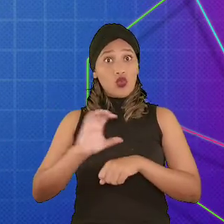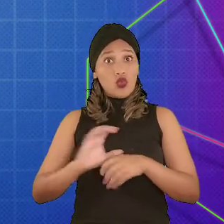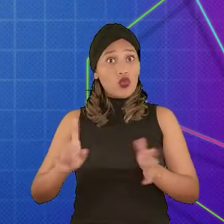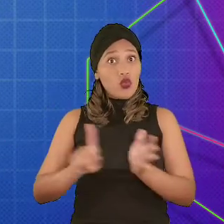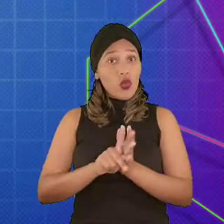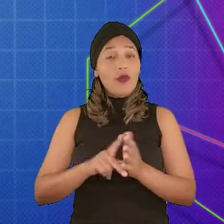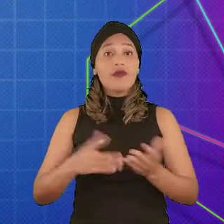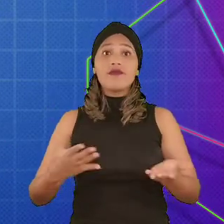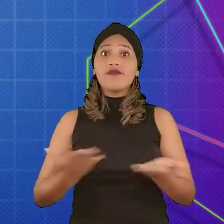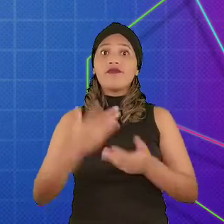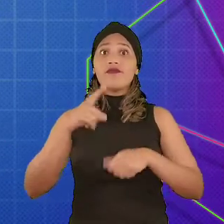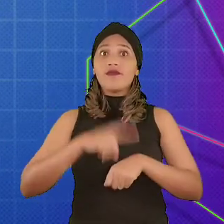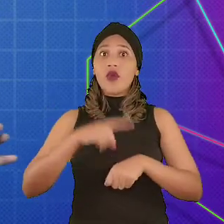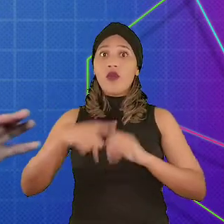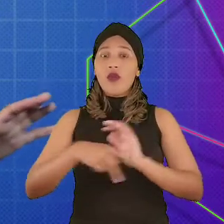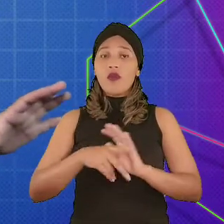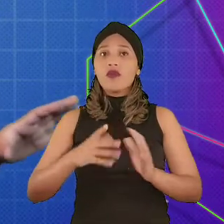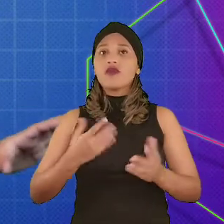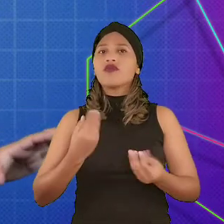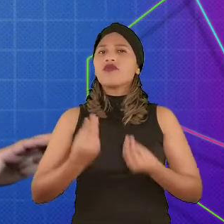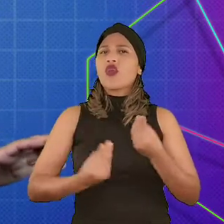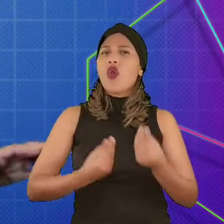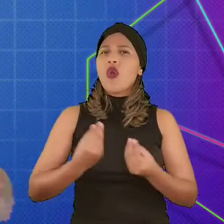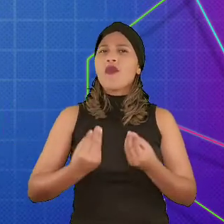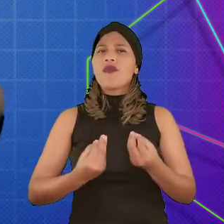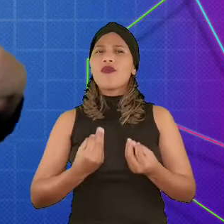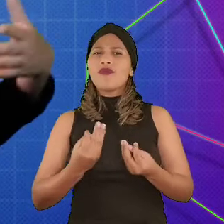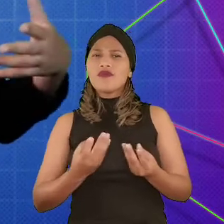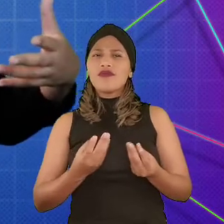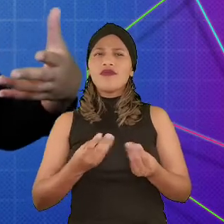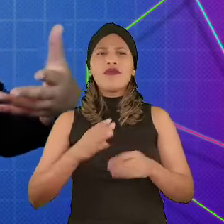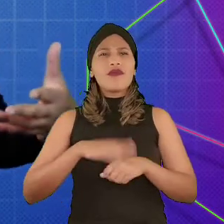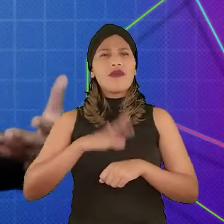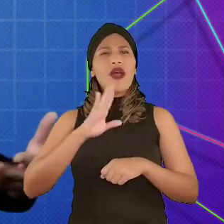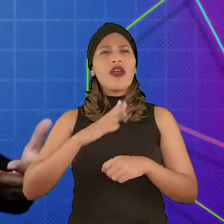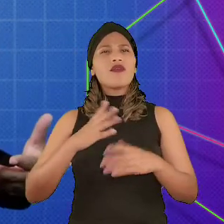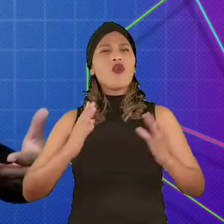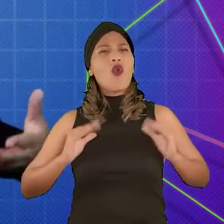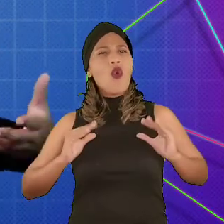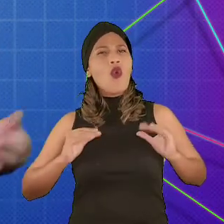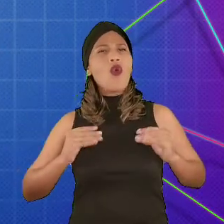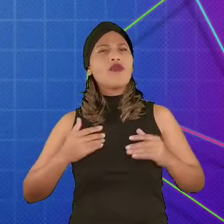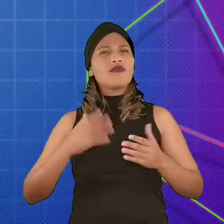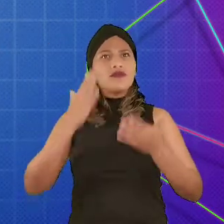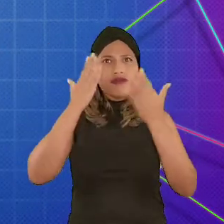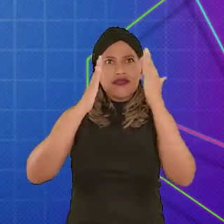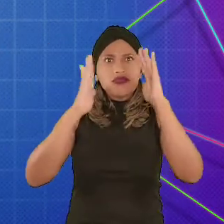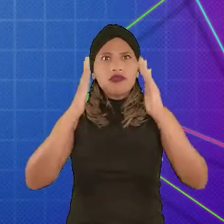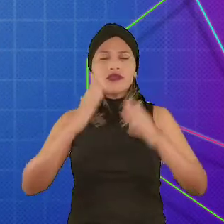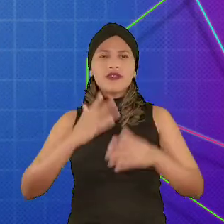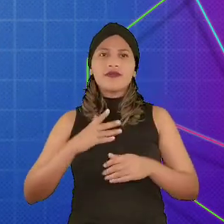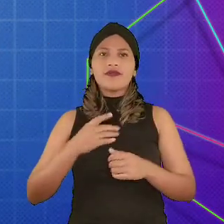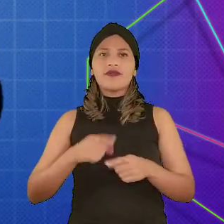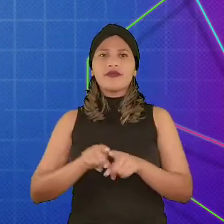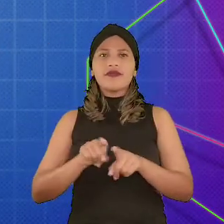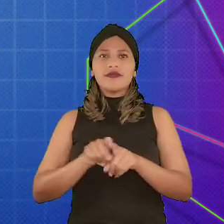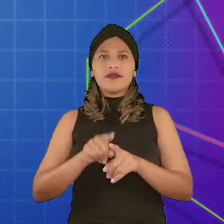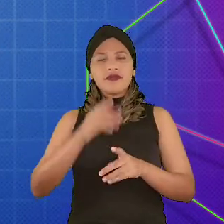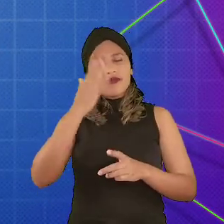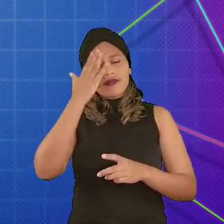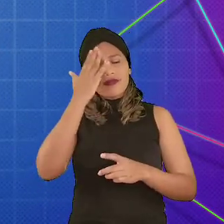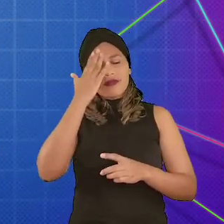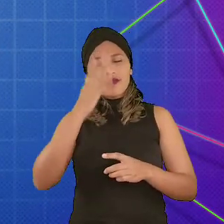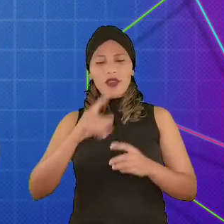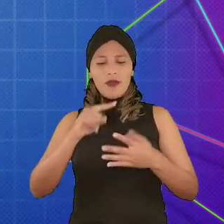nesse momento que você vai aprender como deixar o jogador um pouco mais confortável e entretido ao jogar, manipulando os